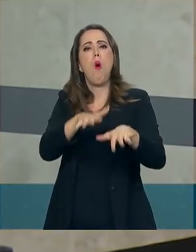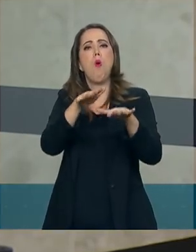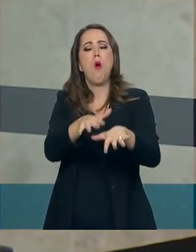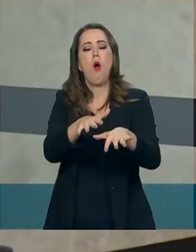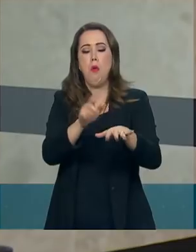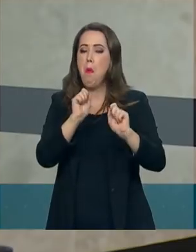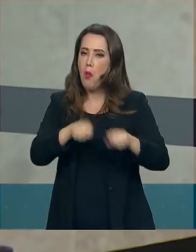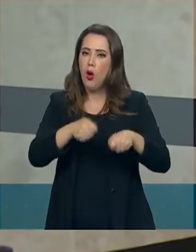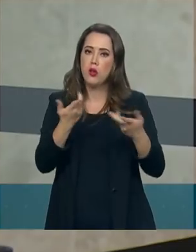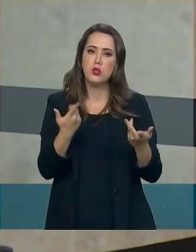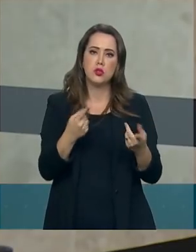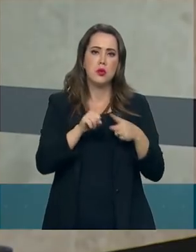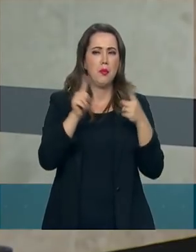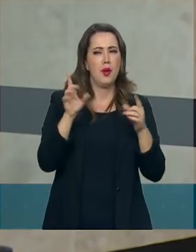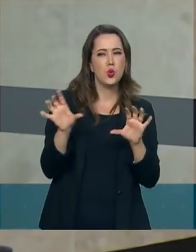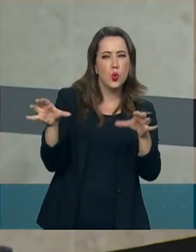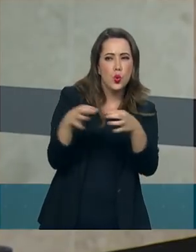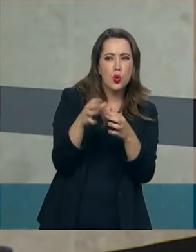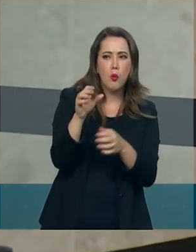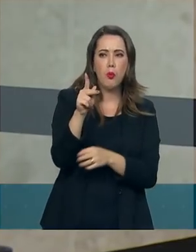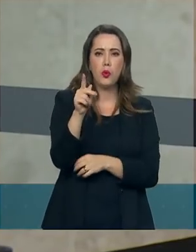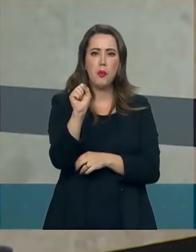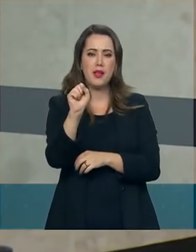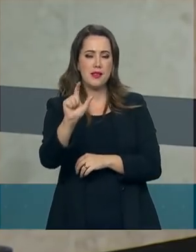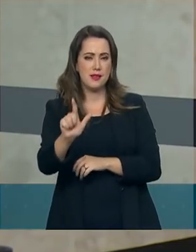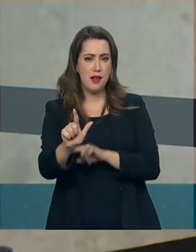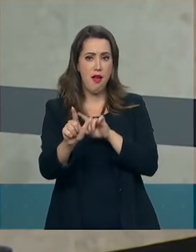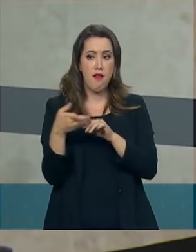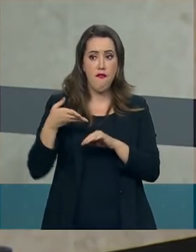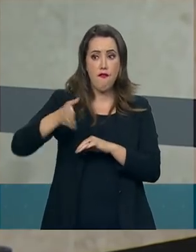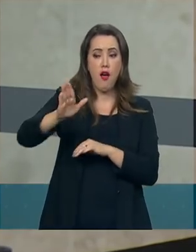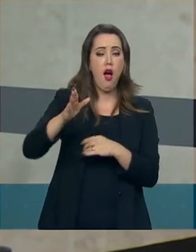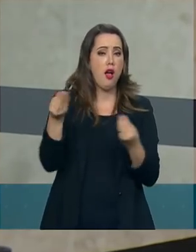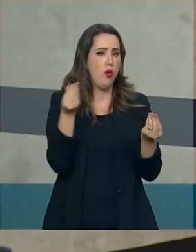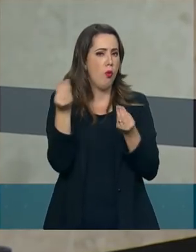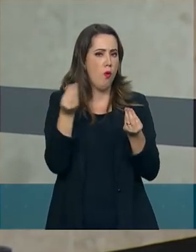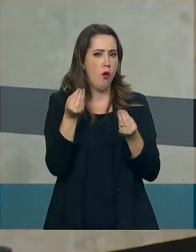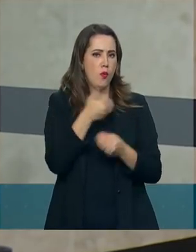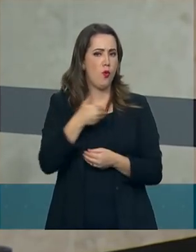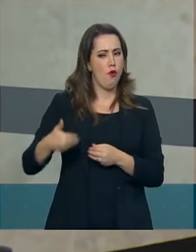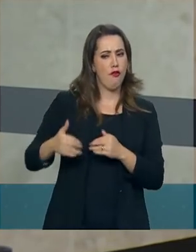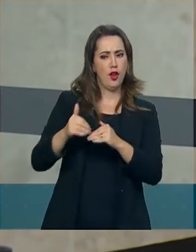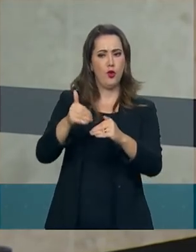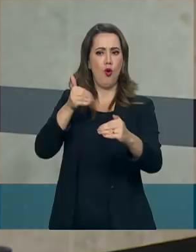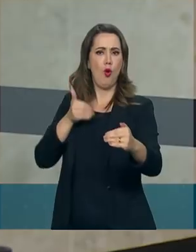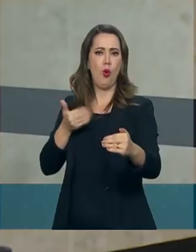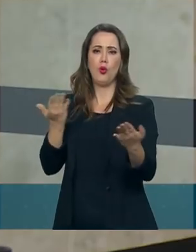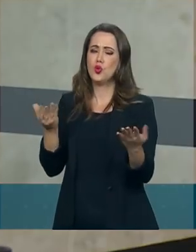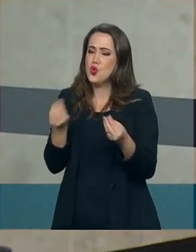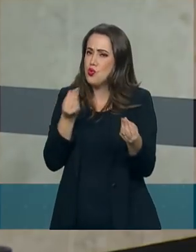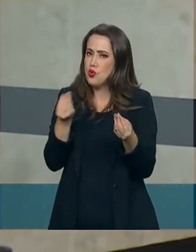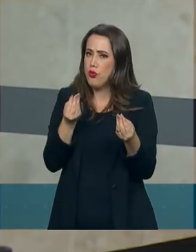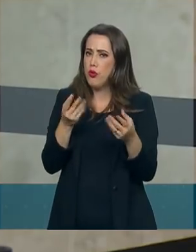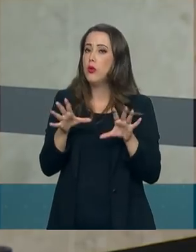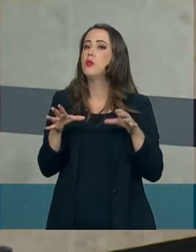conotação de que o governo apoia, está presente nas manifestações? O presidente vai reunir o partido para dar algum tipo de orientação também à legenda?